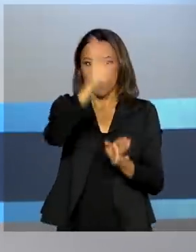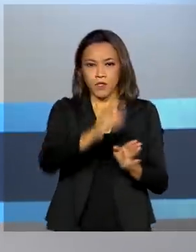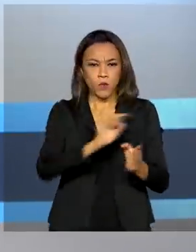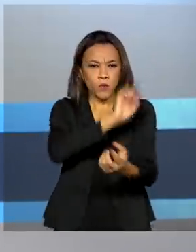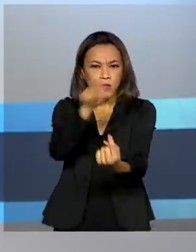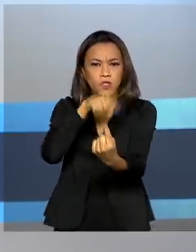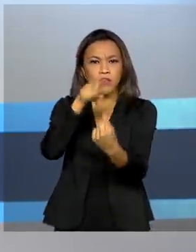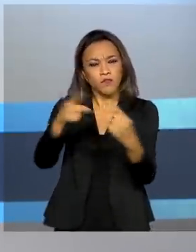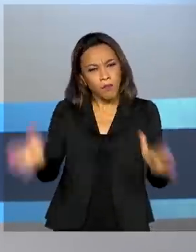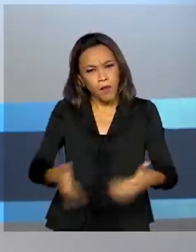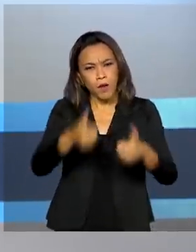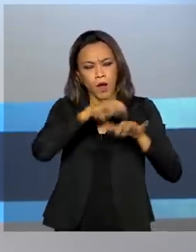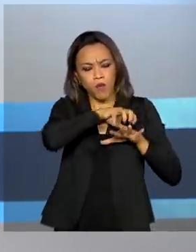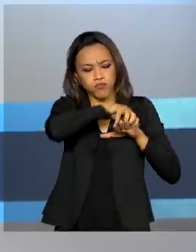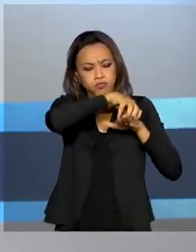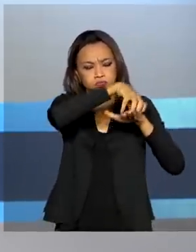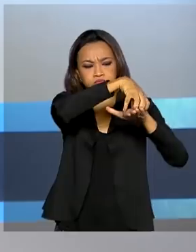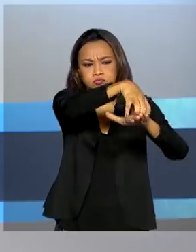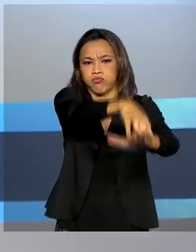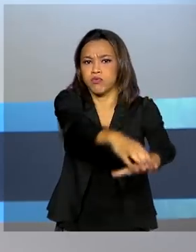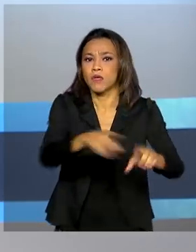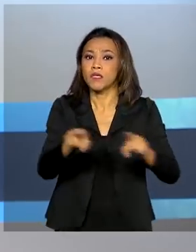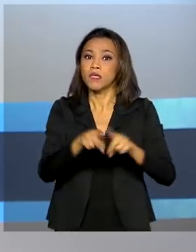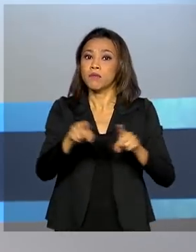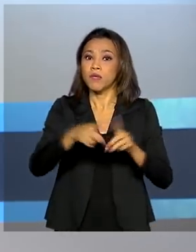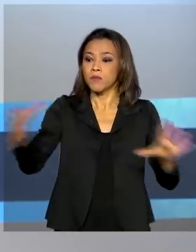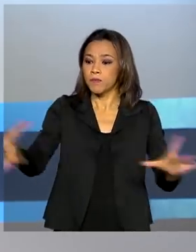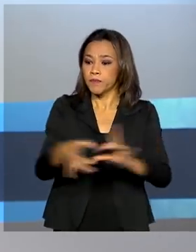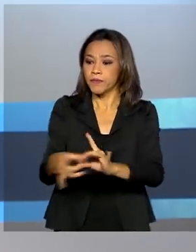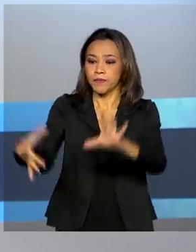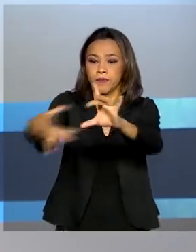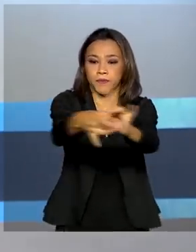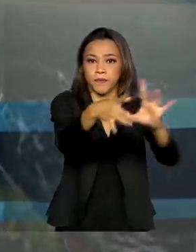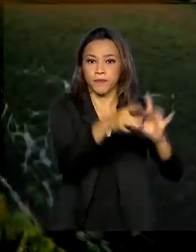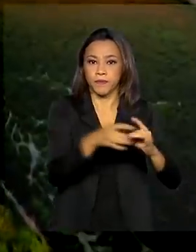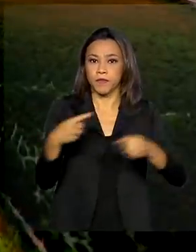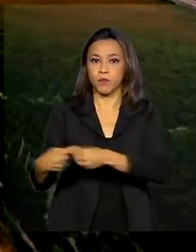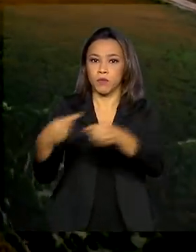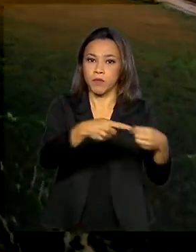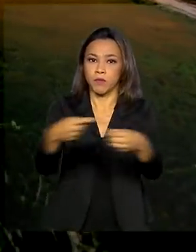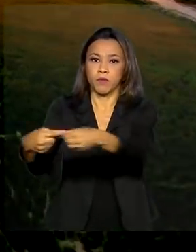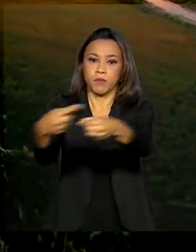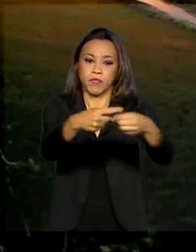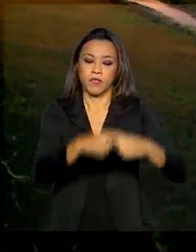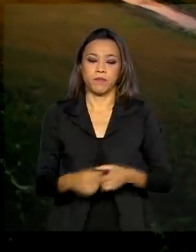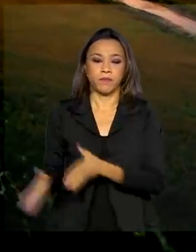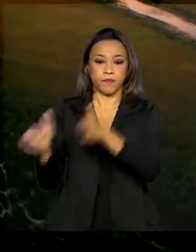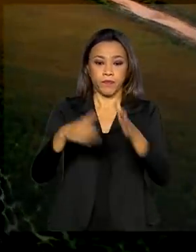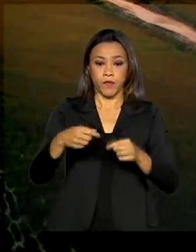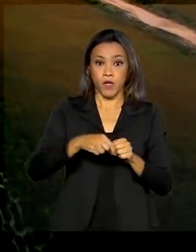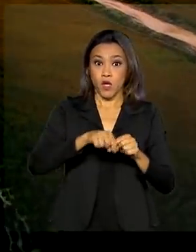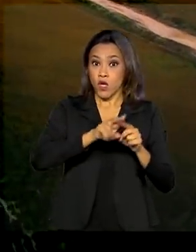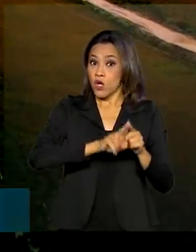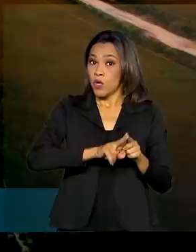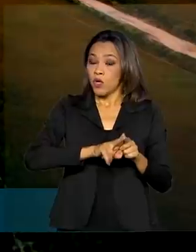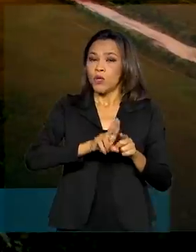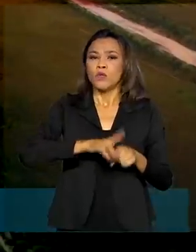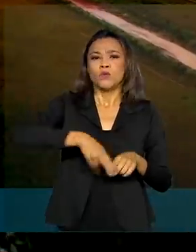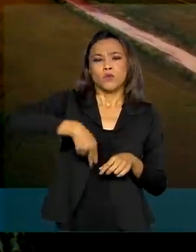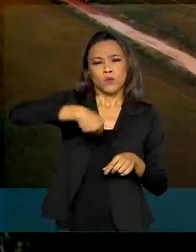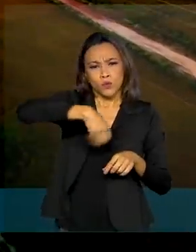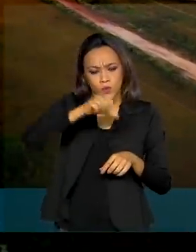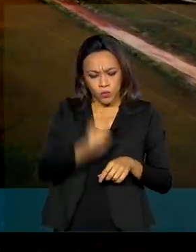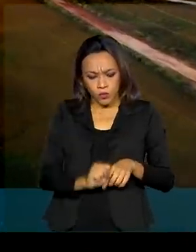melhorar o escoamento da produção e a integração entre os municípios. Da região sul a nordeste e